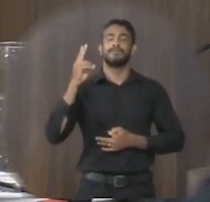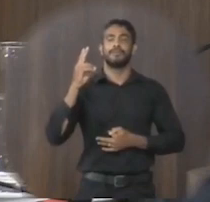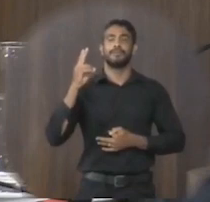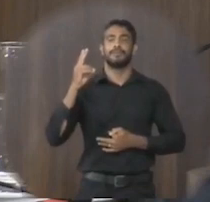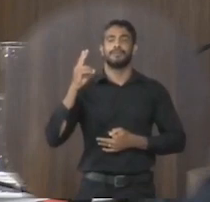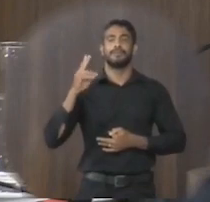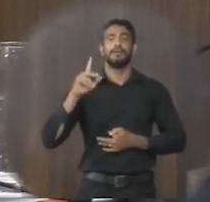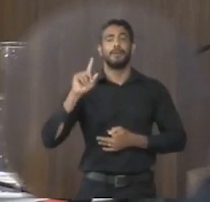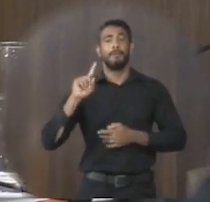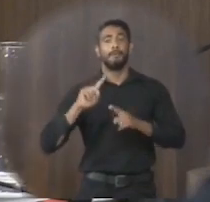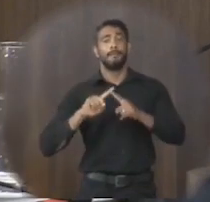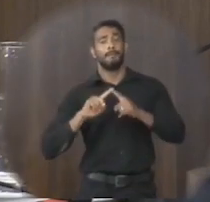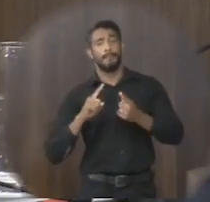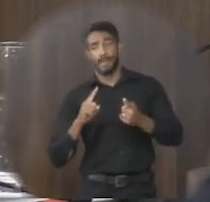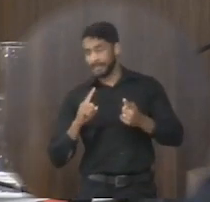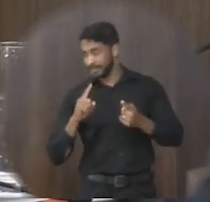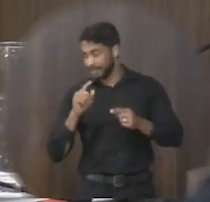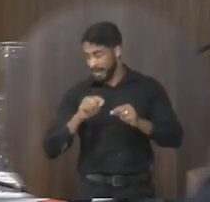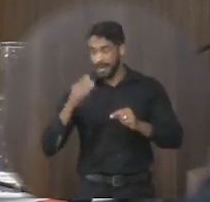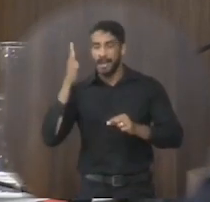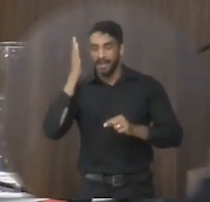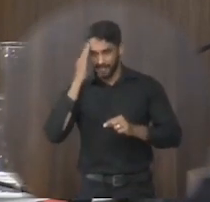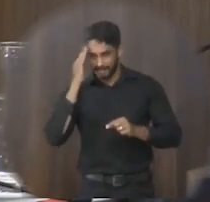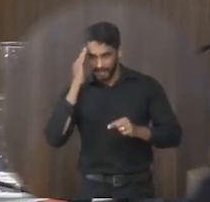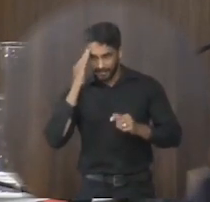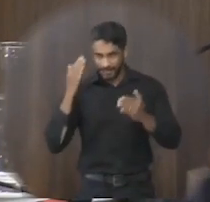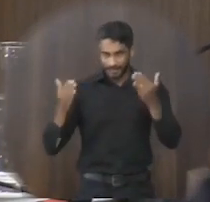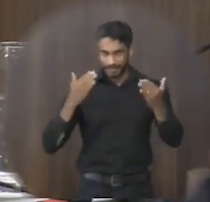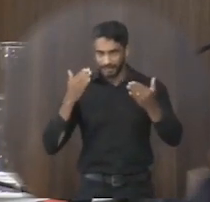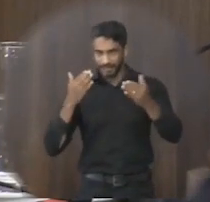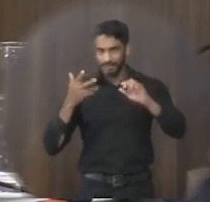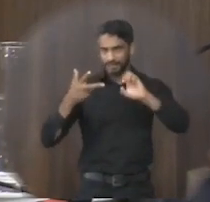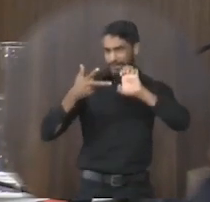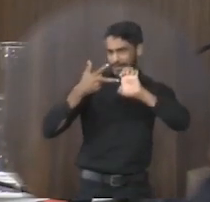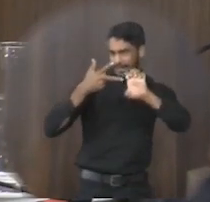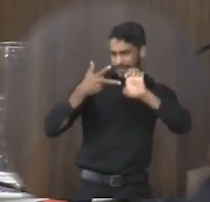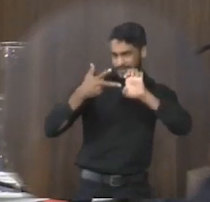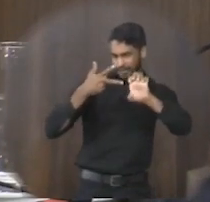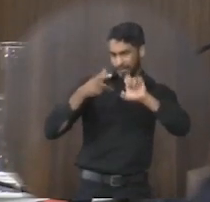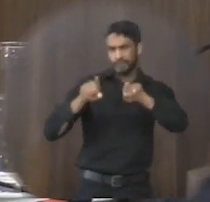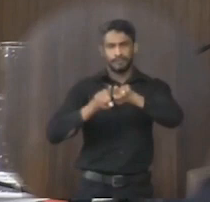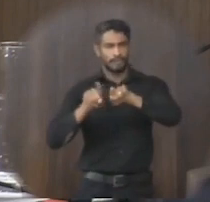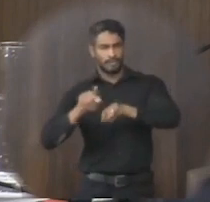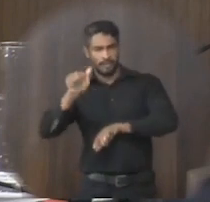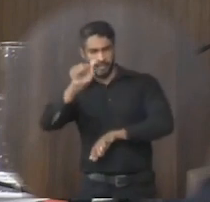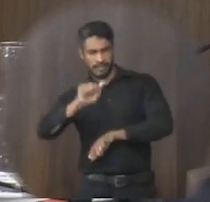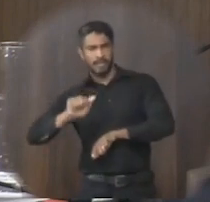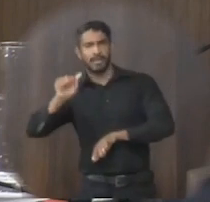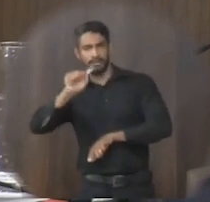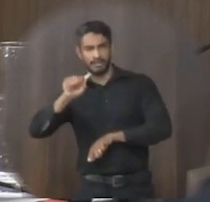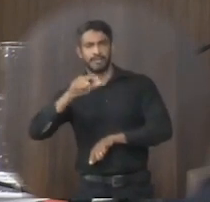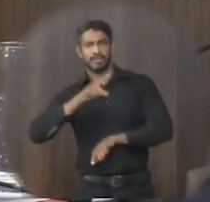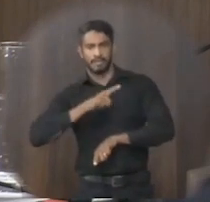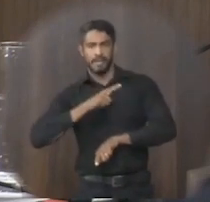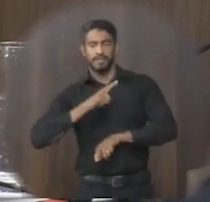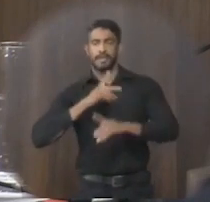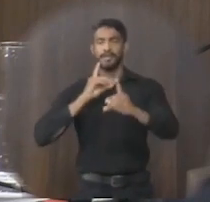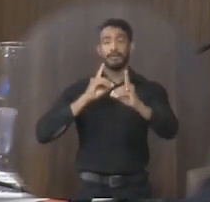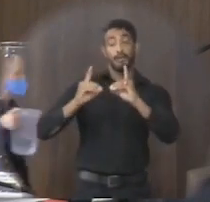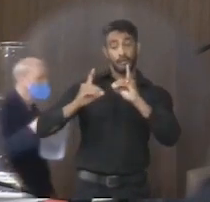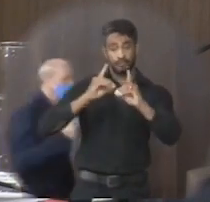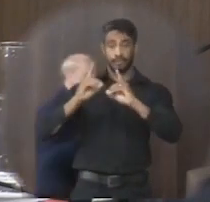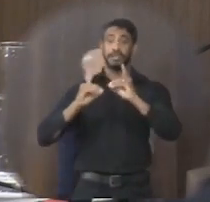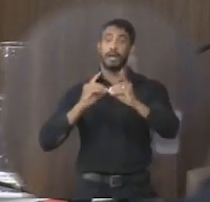isso é saber que diante ao executivo e à associação existe um diálogo de uma